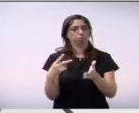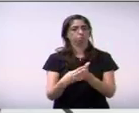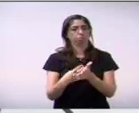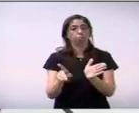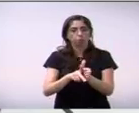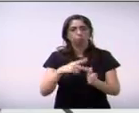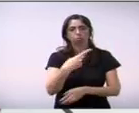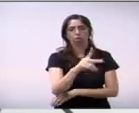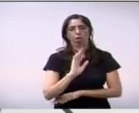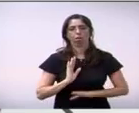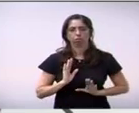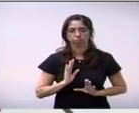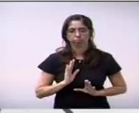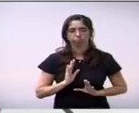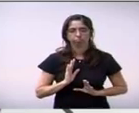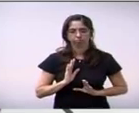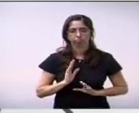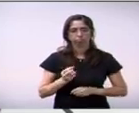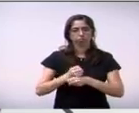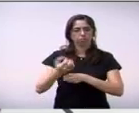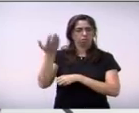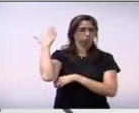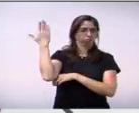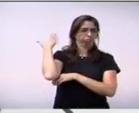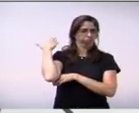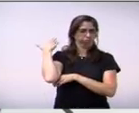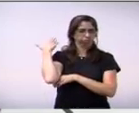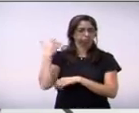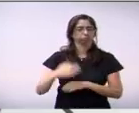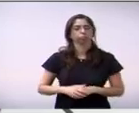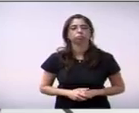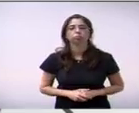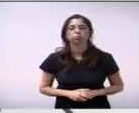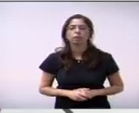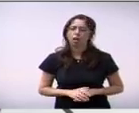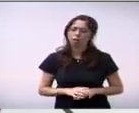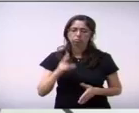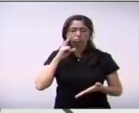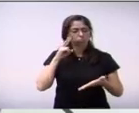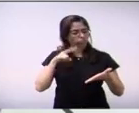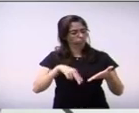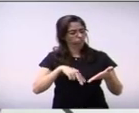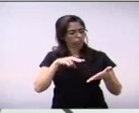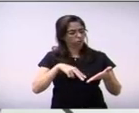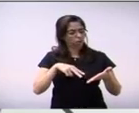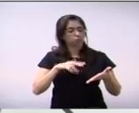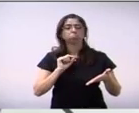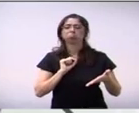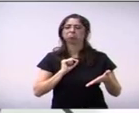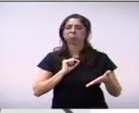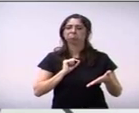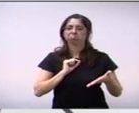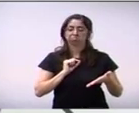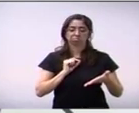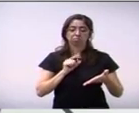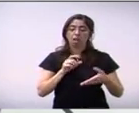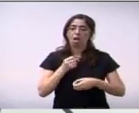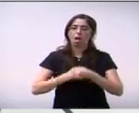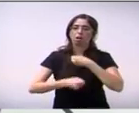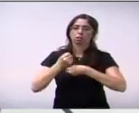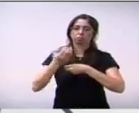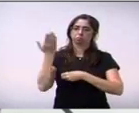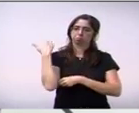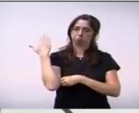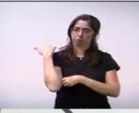ano de 2012 lembrando disso a empresa o ano passado teve as licitações para o